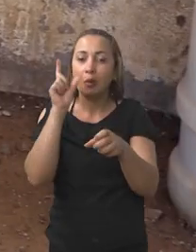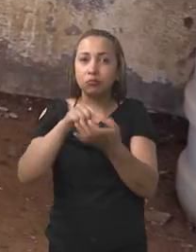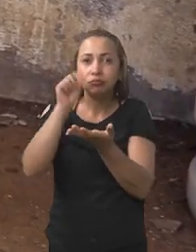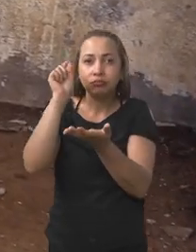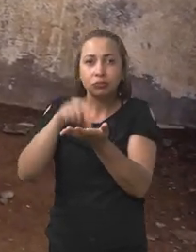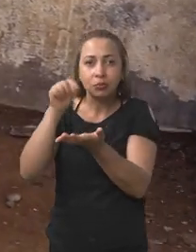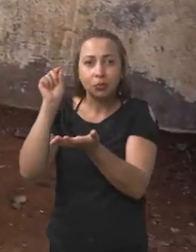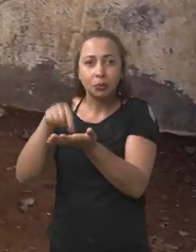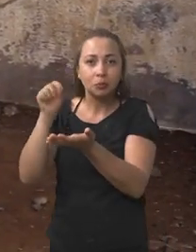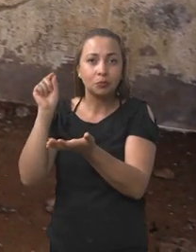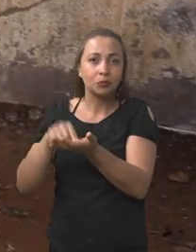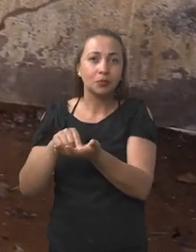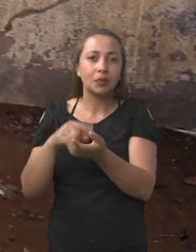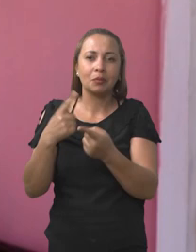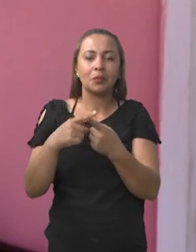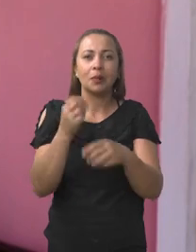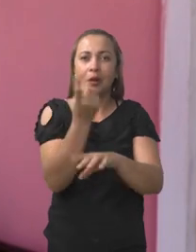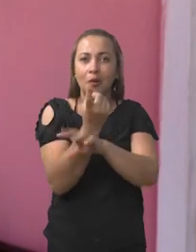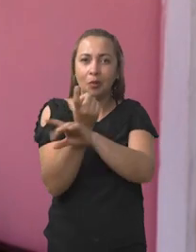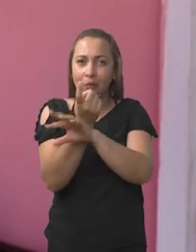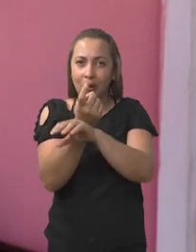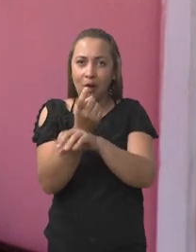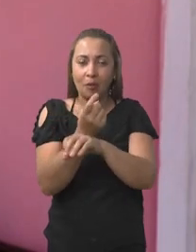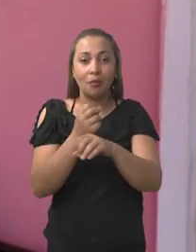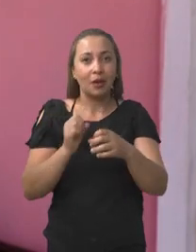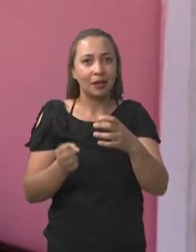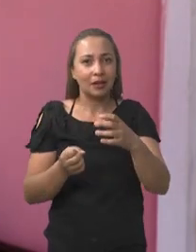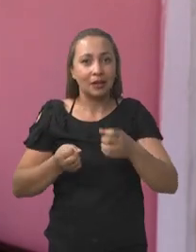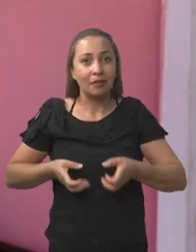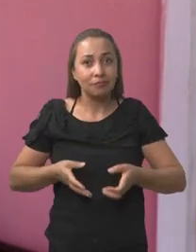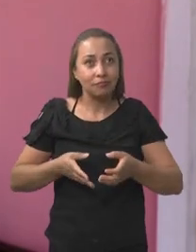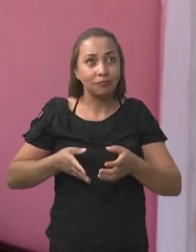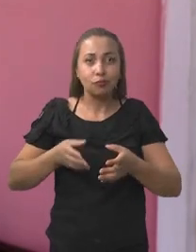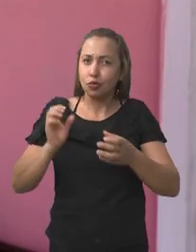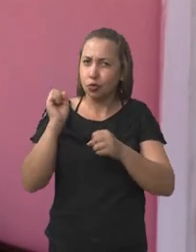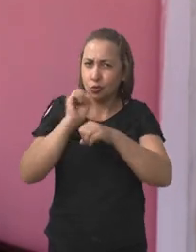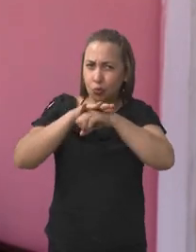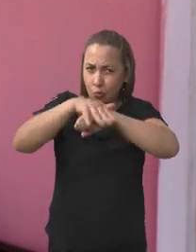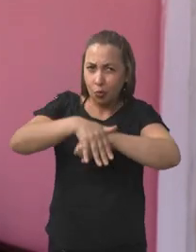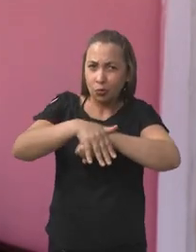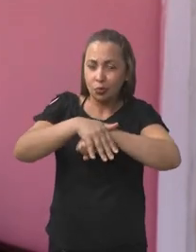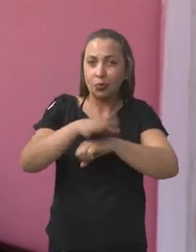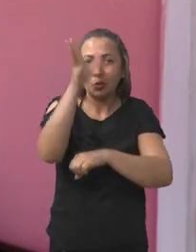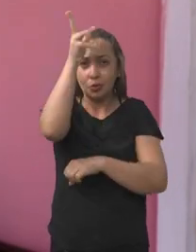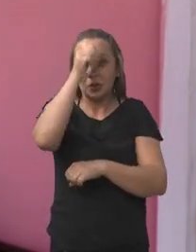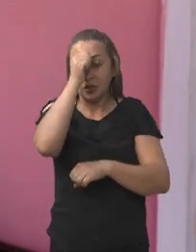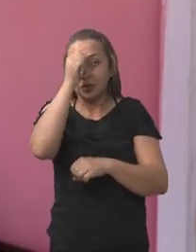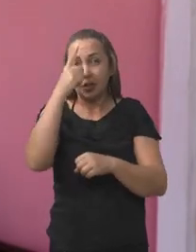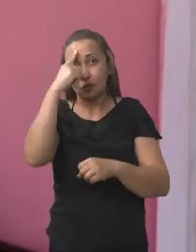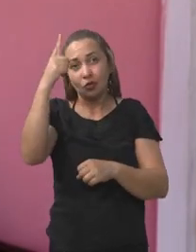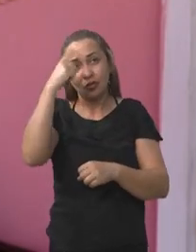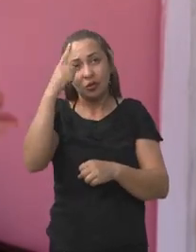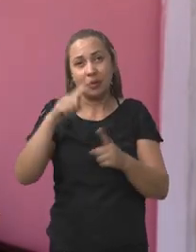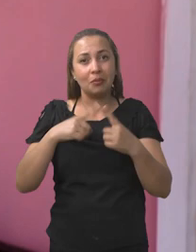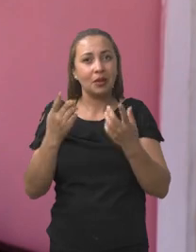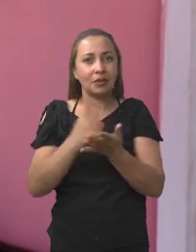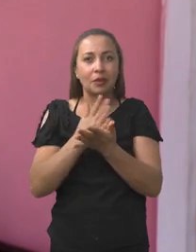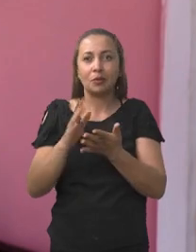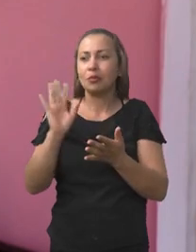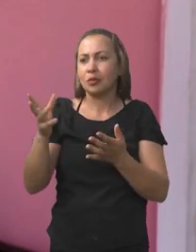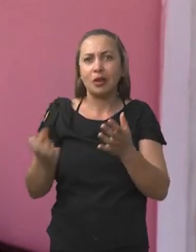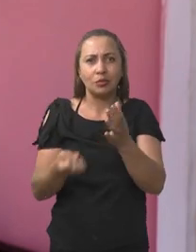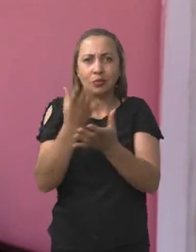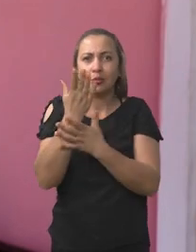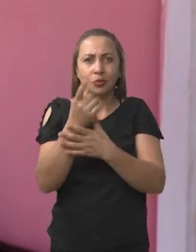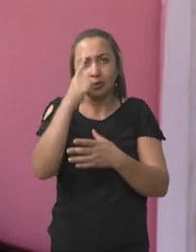animal noturno, né? E o frango é diurno, não isso? Mas, às vezes, aparece como já